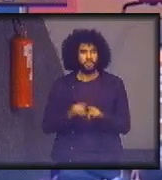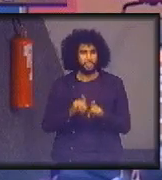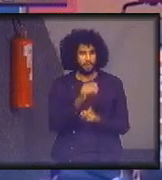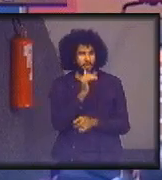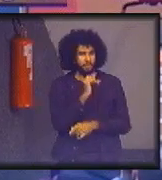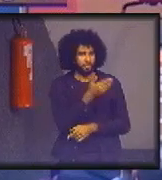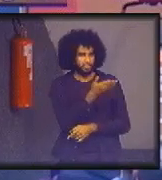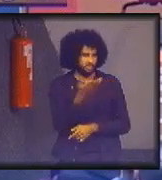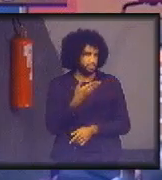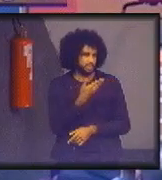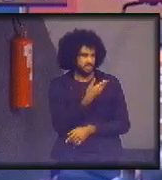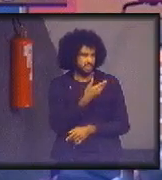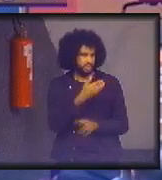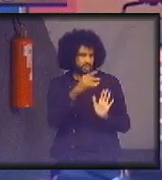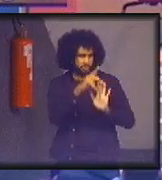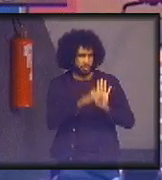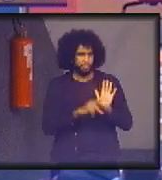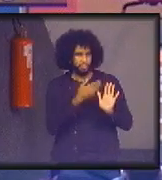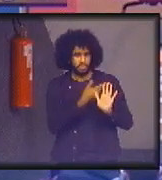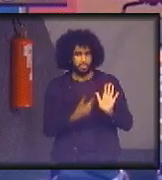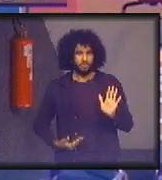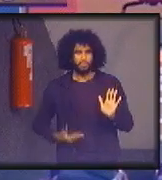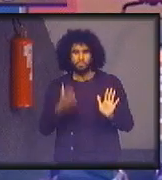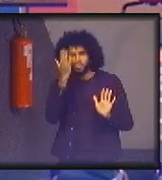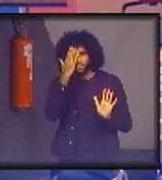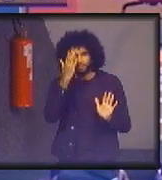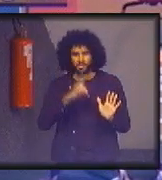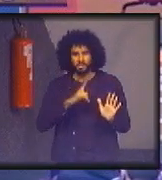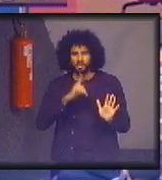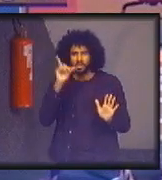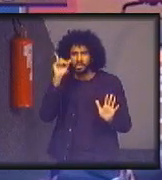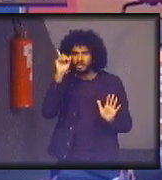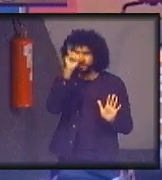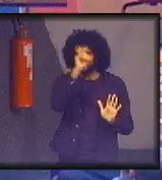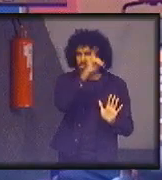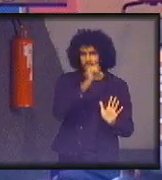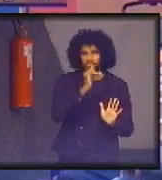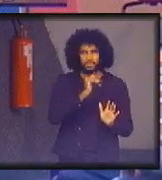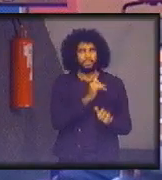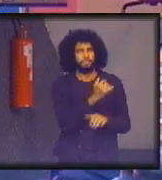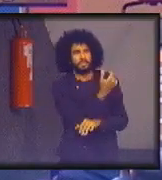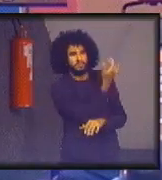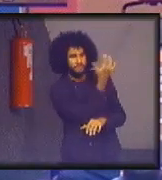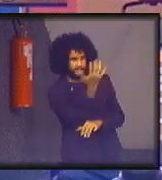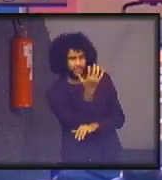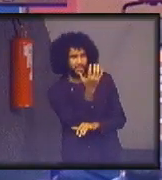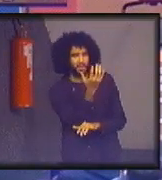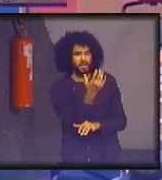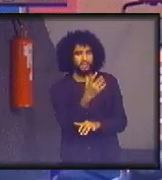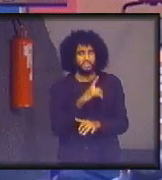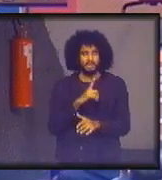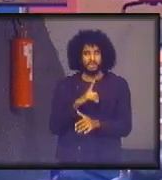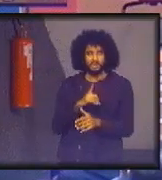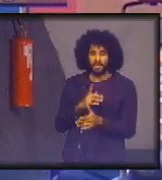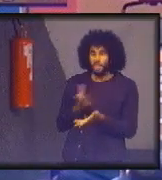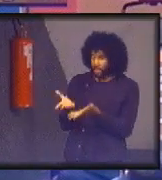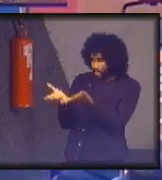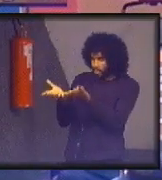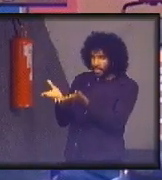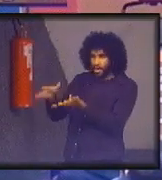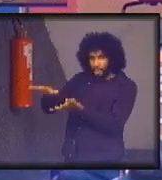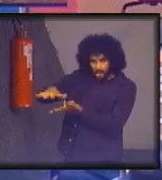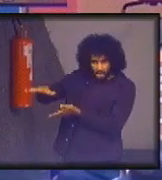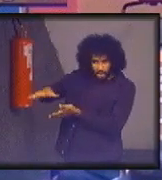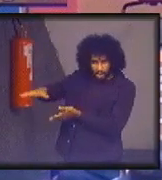foi como eu de governo, sabe que você tem muita dificuldade quando você é da área de meio ambiente, de convencer as outras áreas em